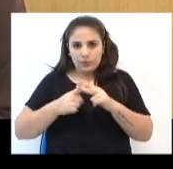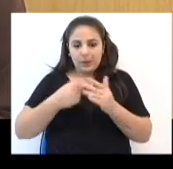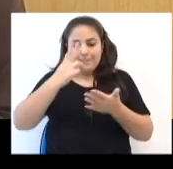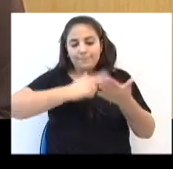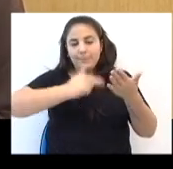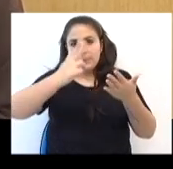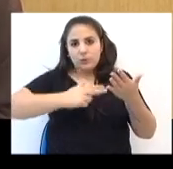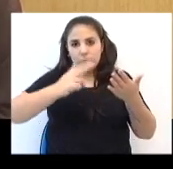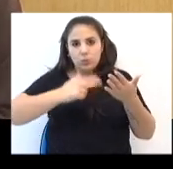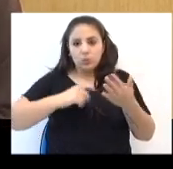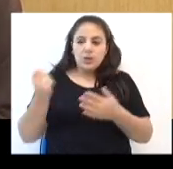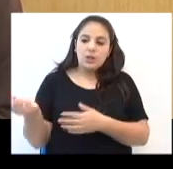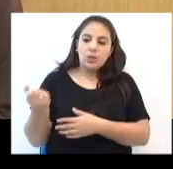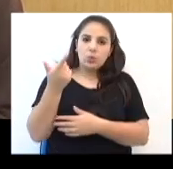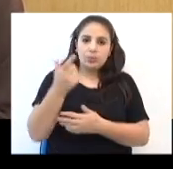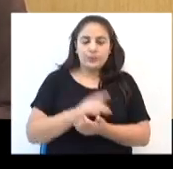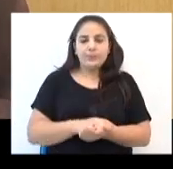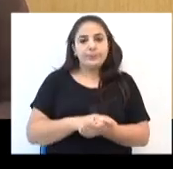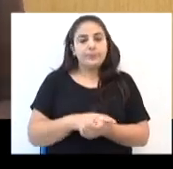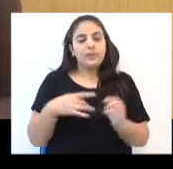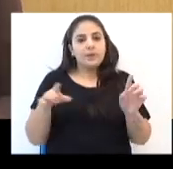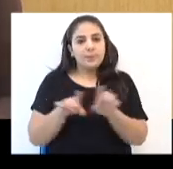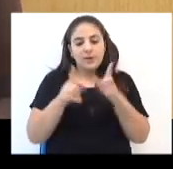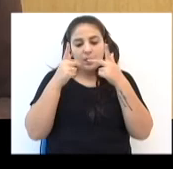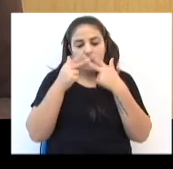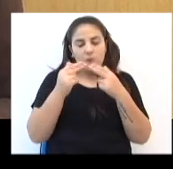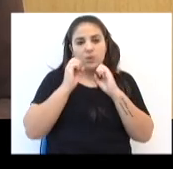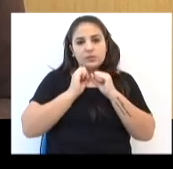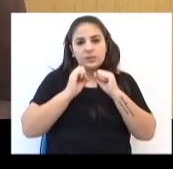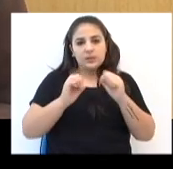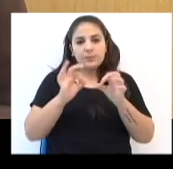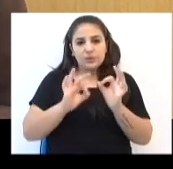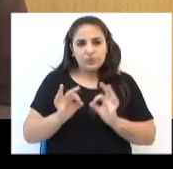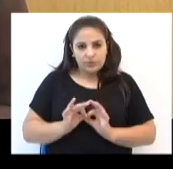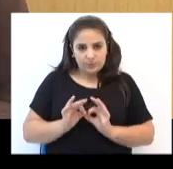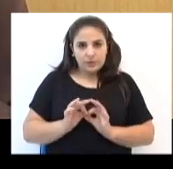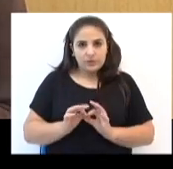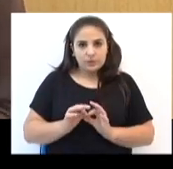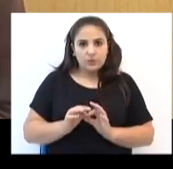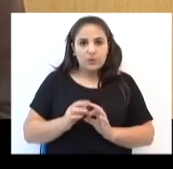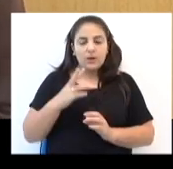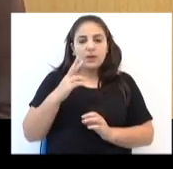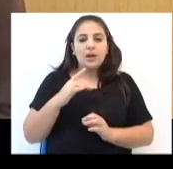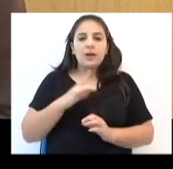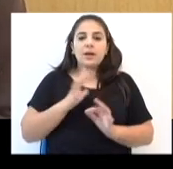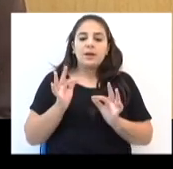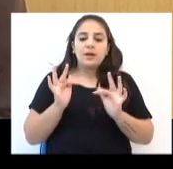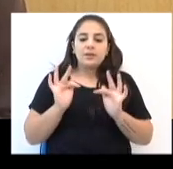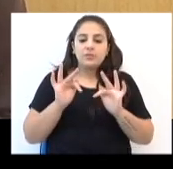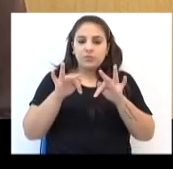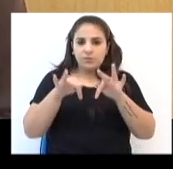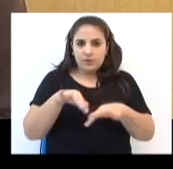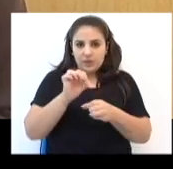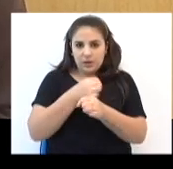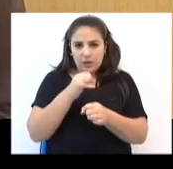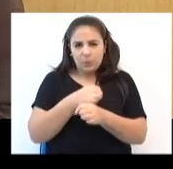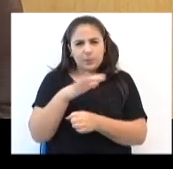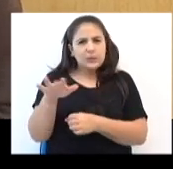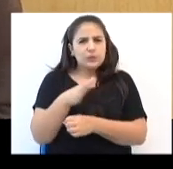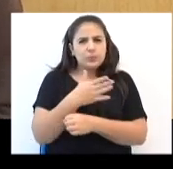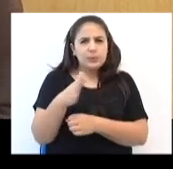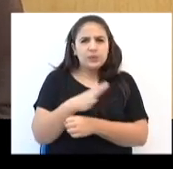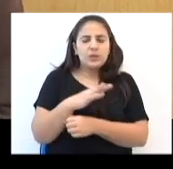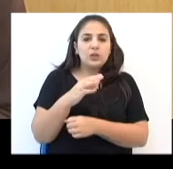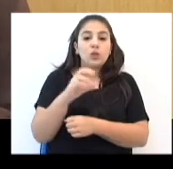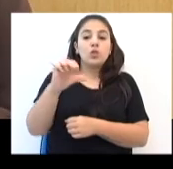pintura e iluminação externa. Conforme a Secretaria de Planejamento, a previsão de conclusão das obras é de